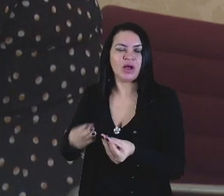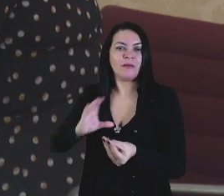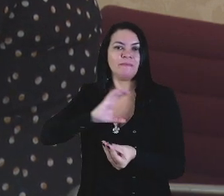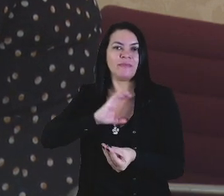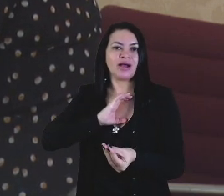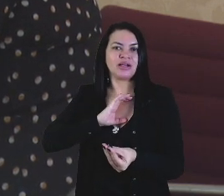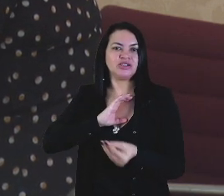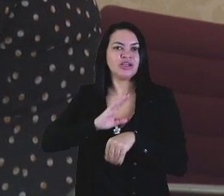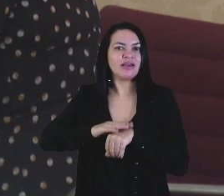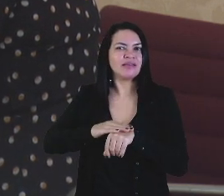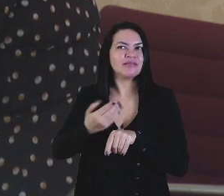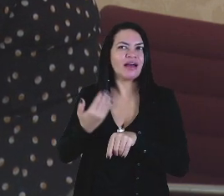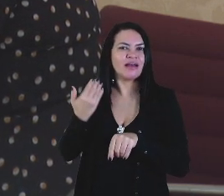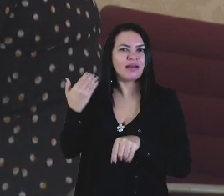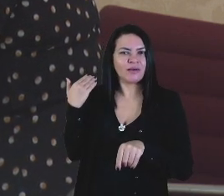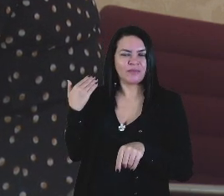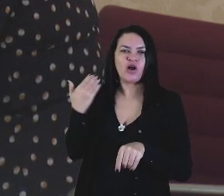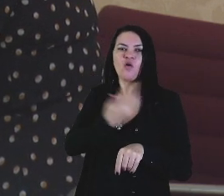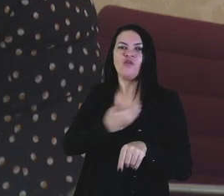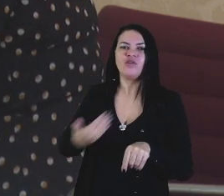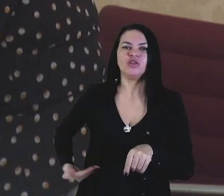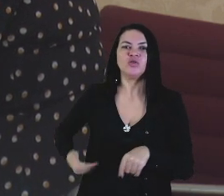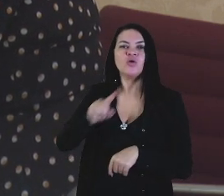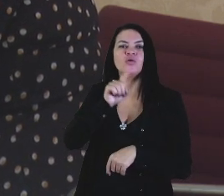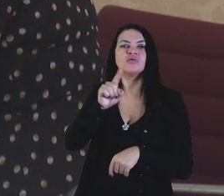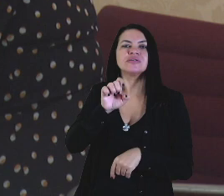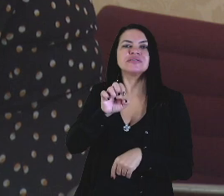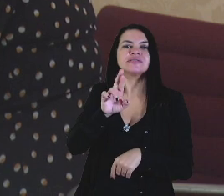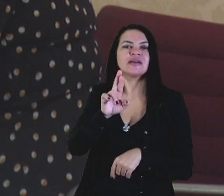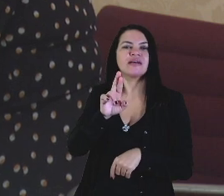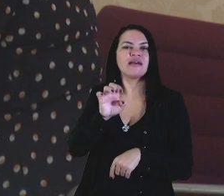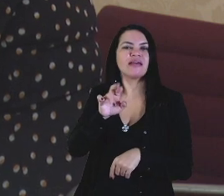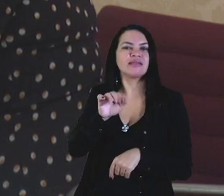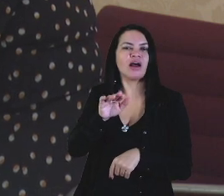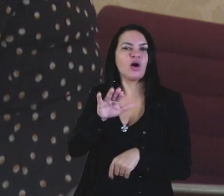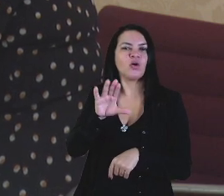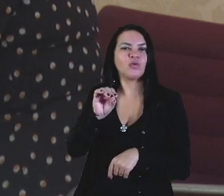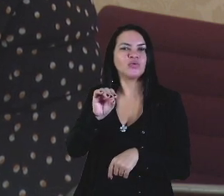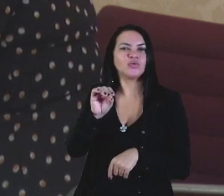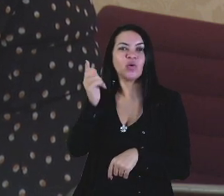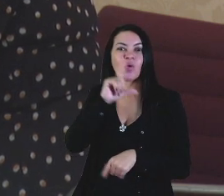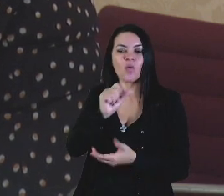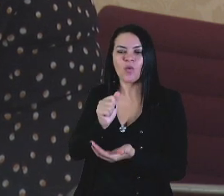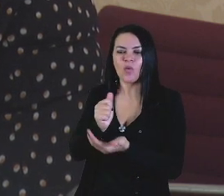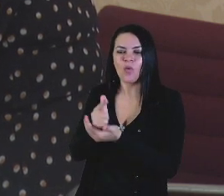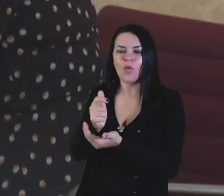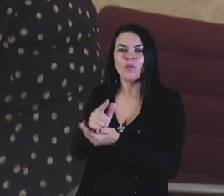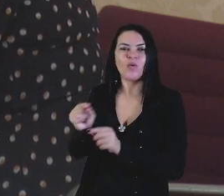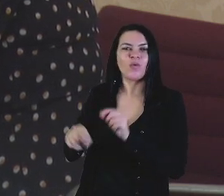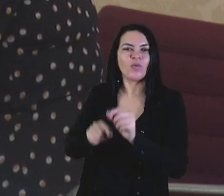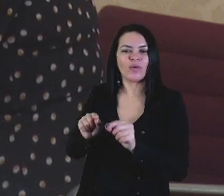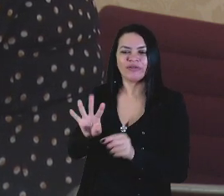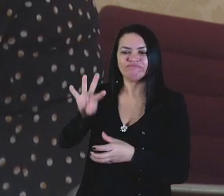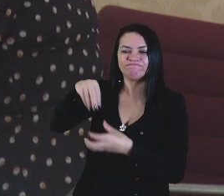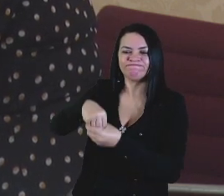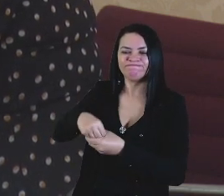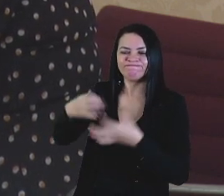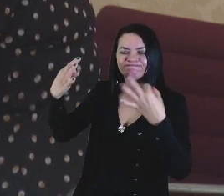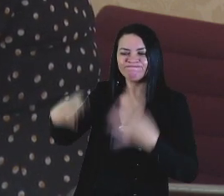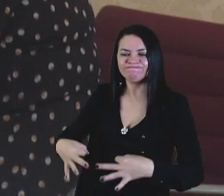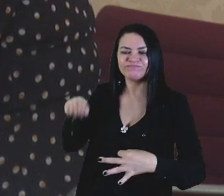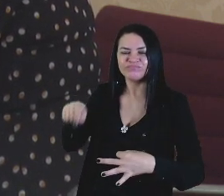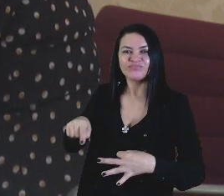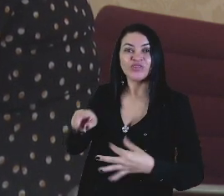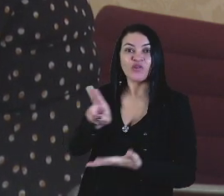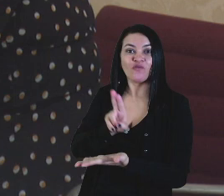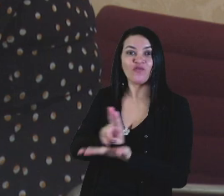época do governador Zé Reinaldo, que nos atendeu, comprou, na condição única de ali ser, finalmente, a